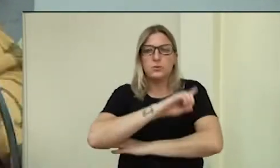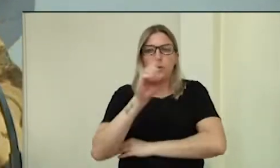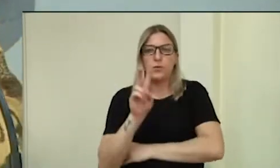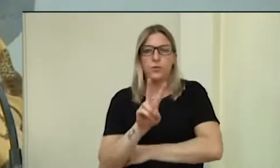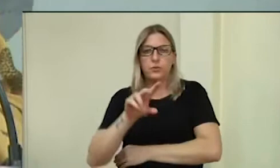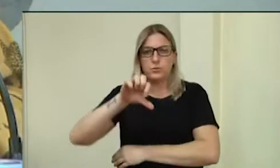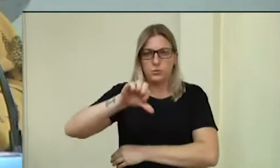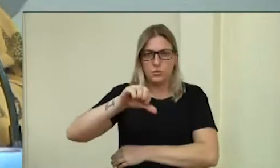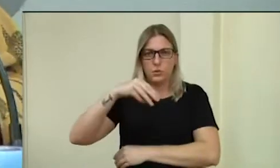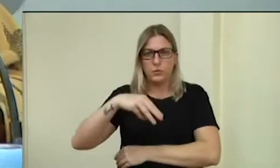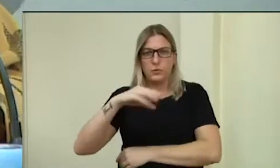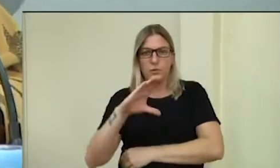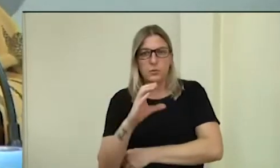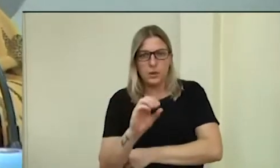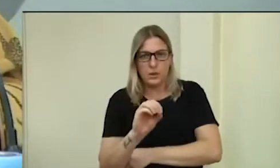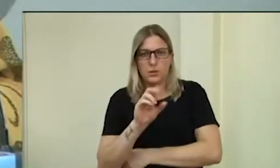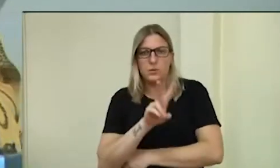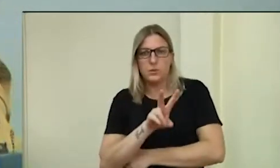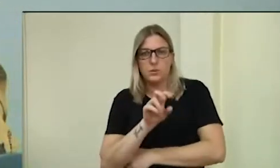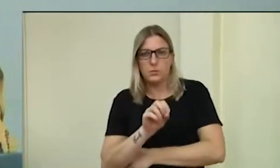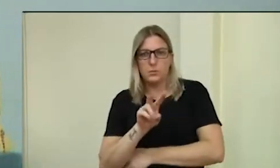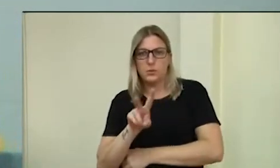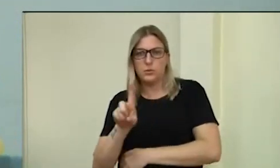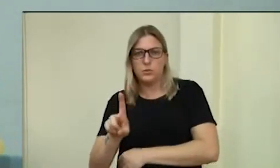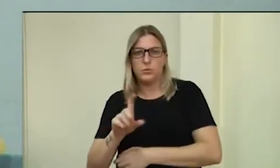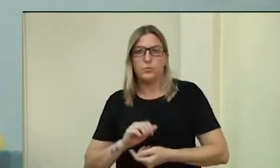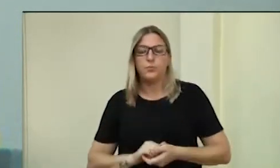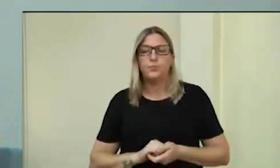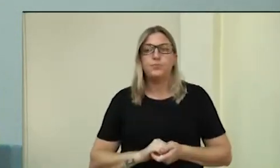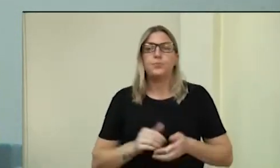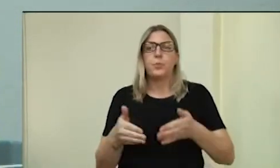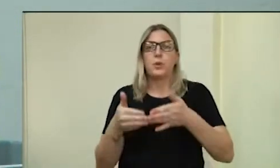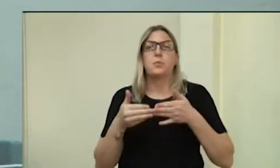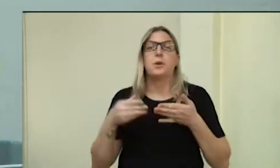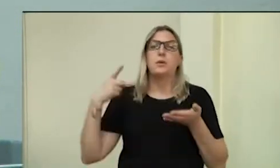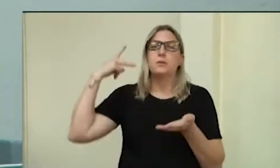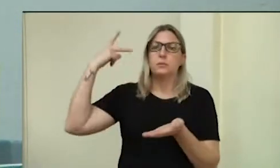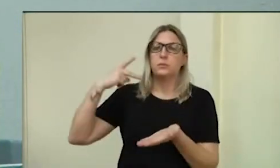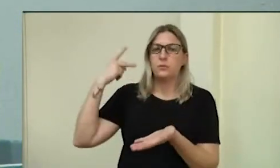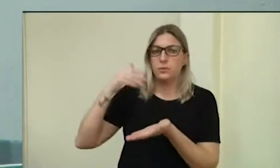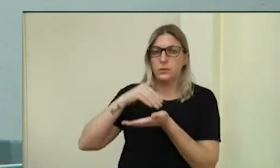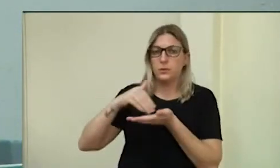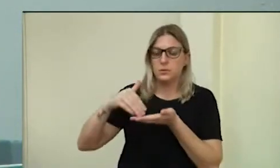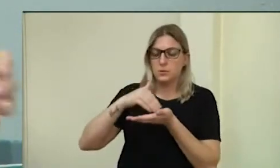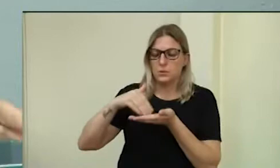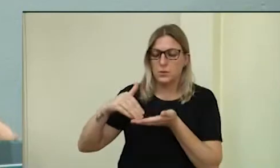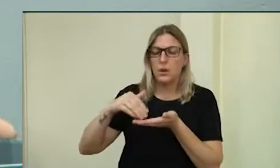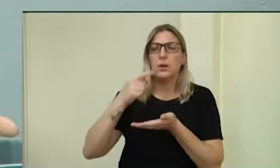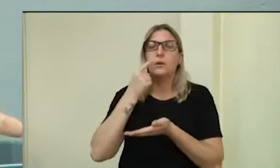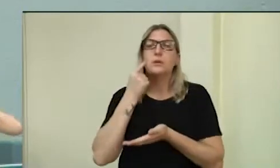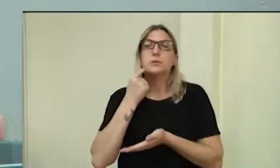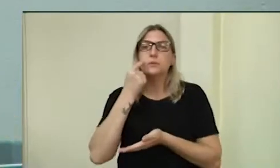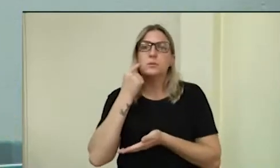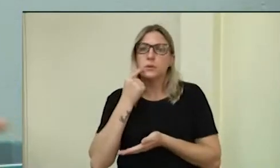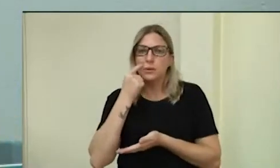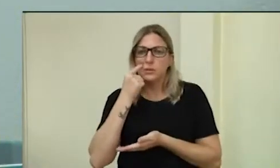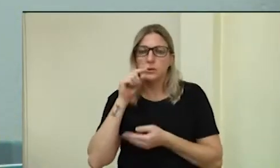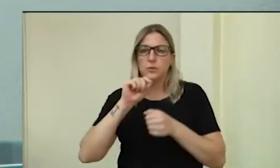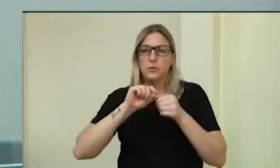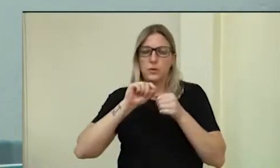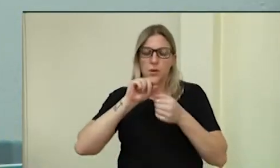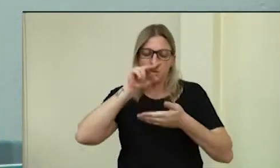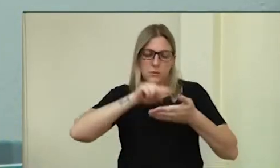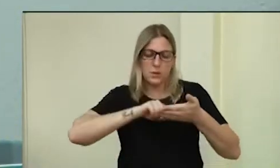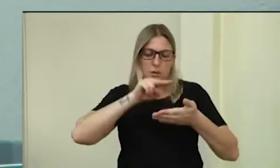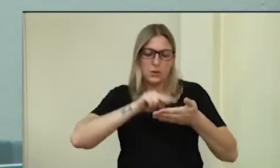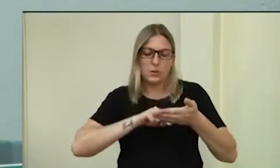de 29 de março de 2021. Solicito à vereadora e secretária, a vereadora Sandra, que proceda à